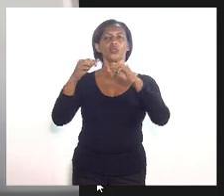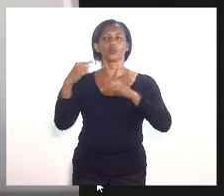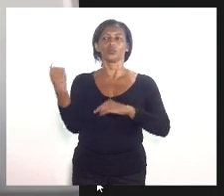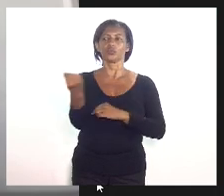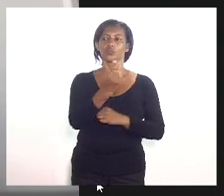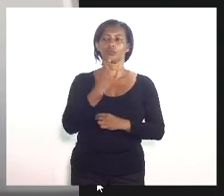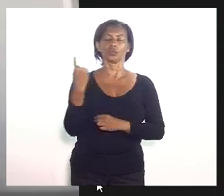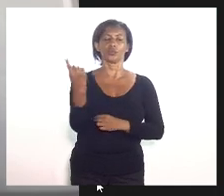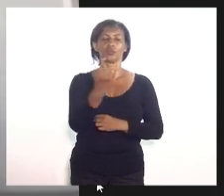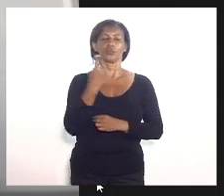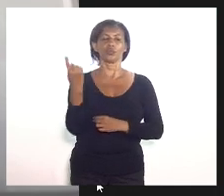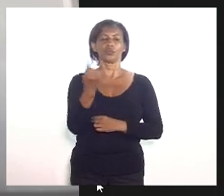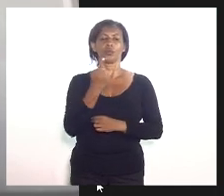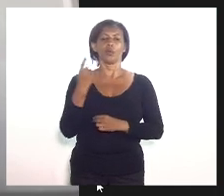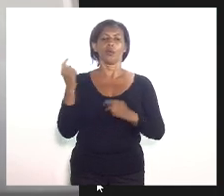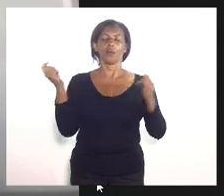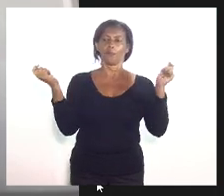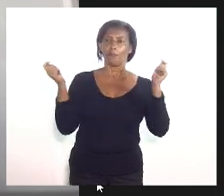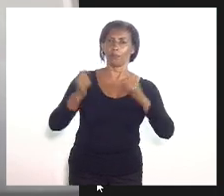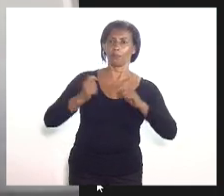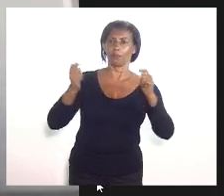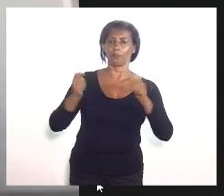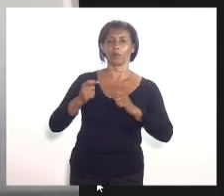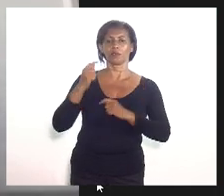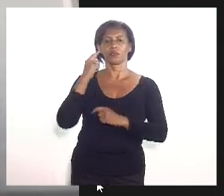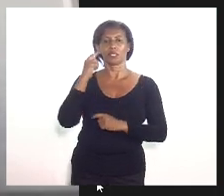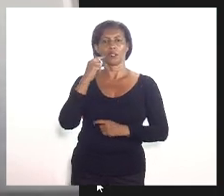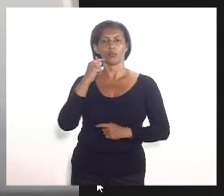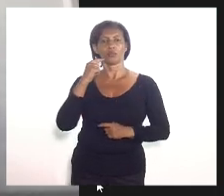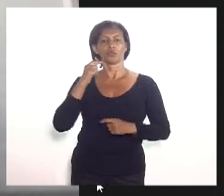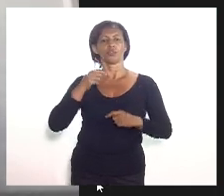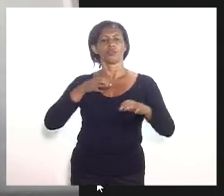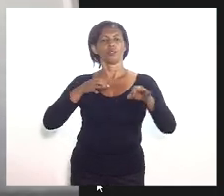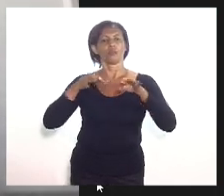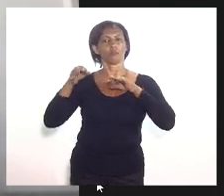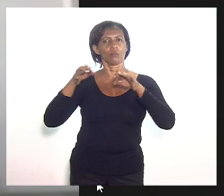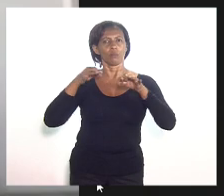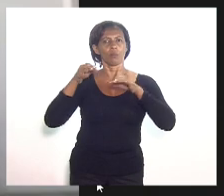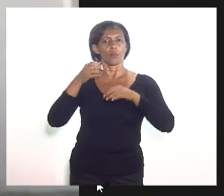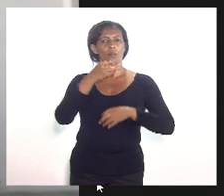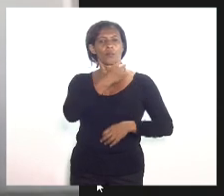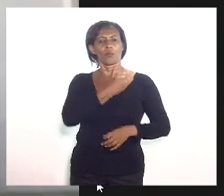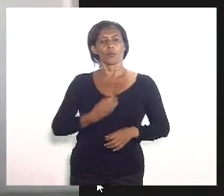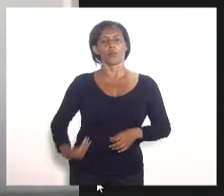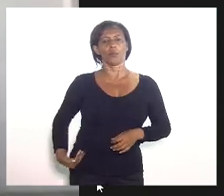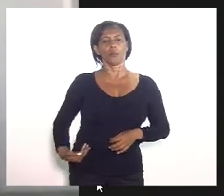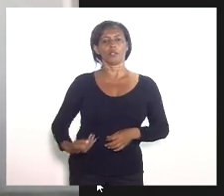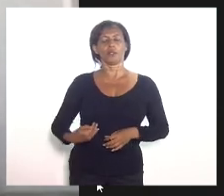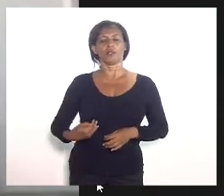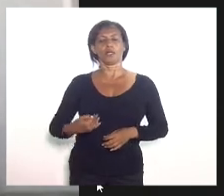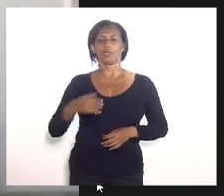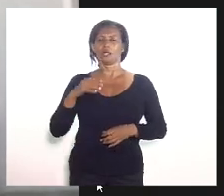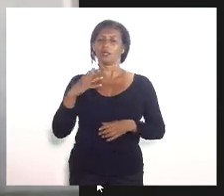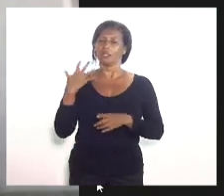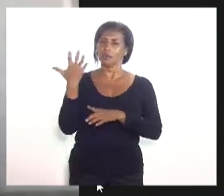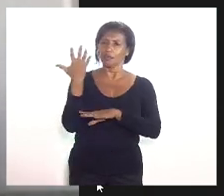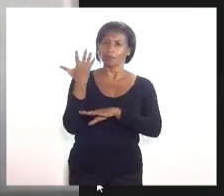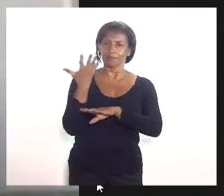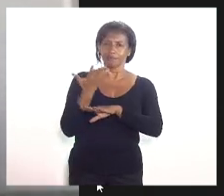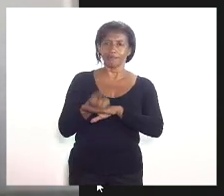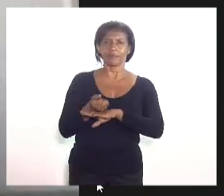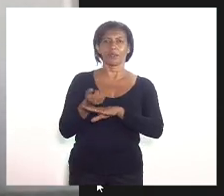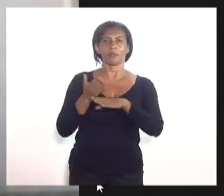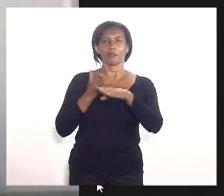possamos balizar as políticas públicas que não só sugerimos, mas que aprovamos nessa casa. Então,